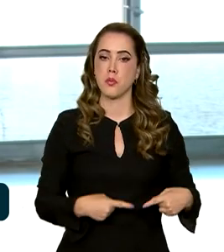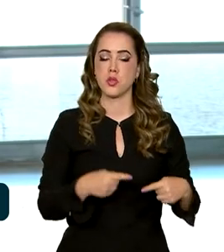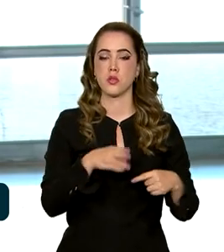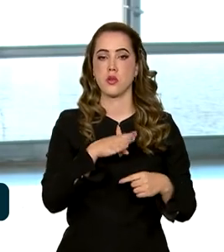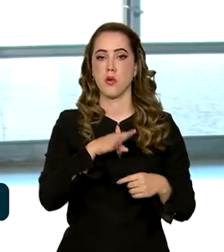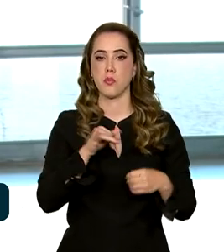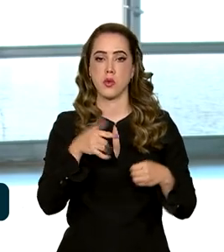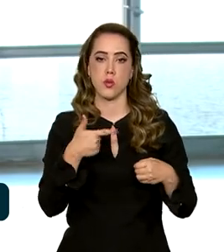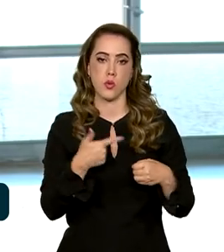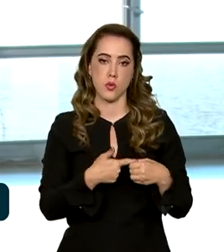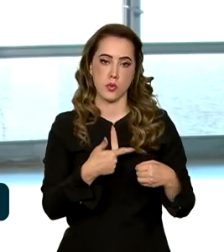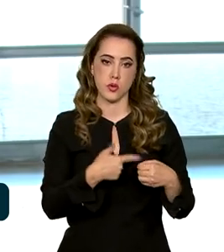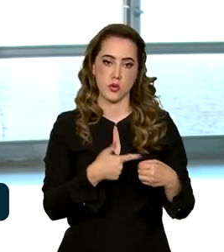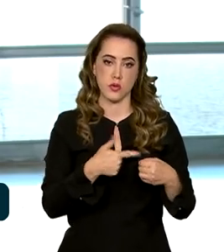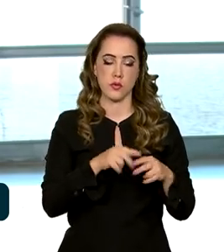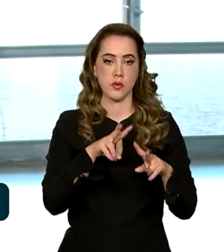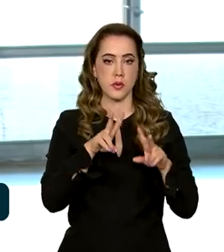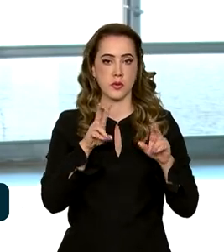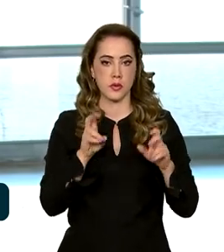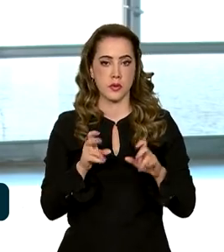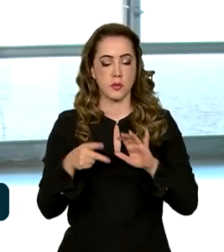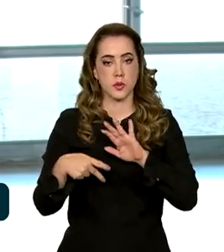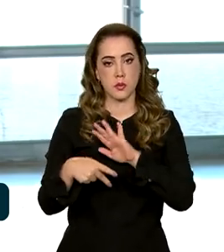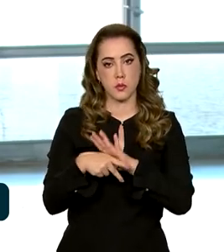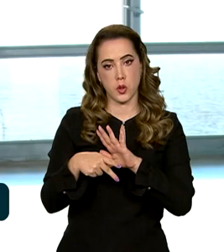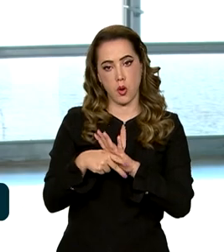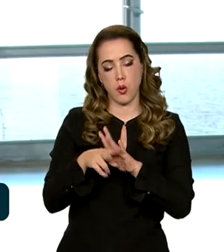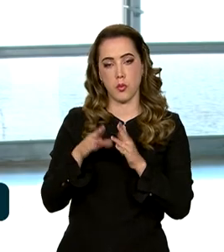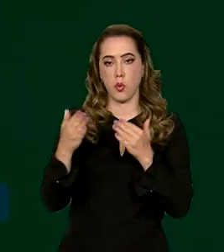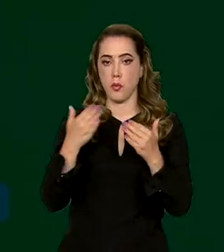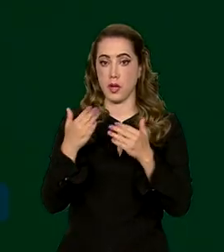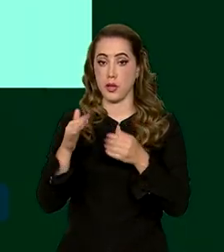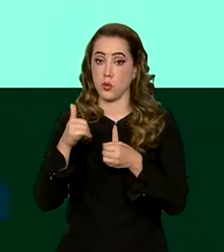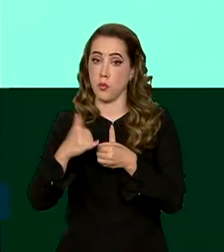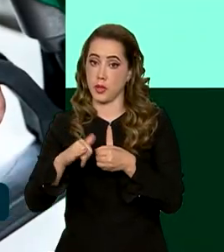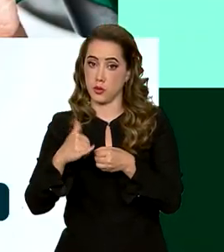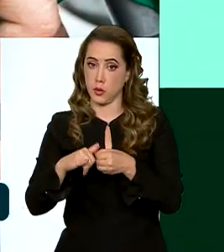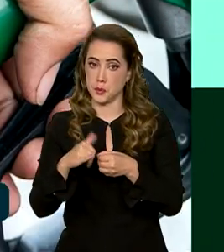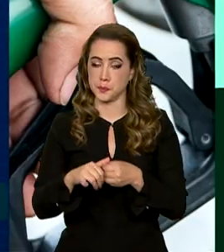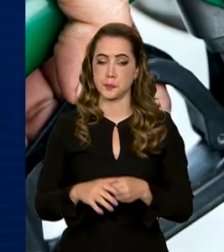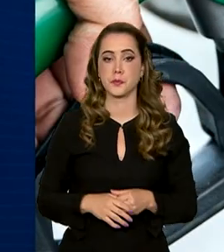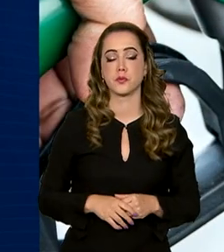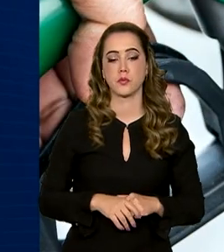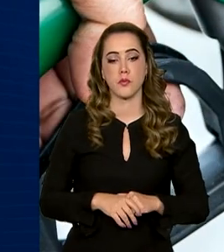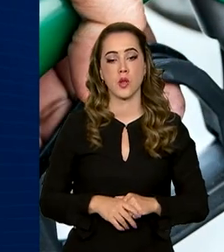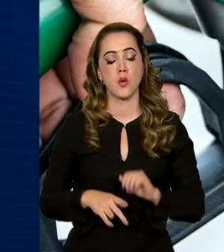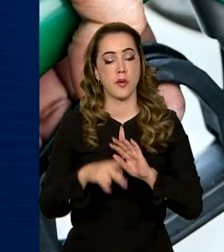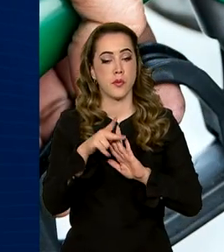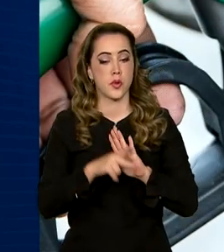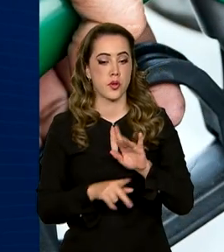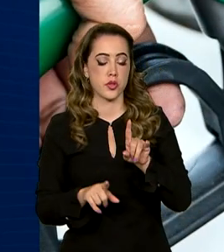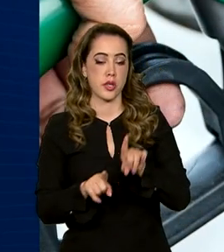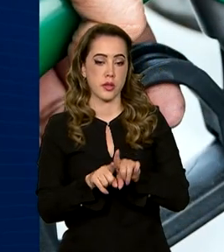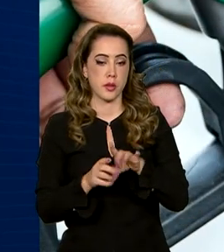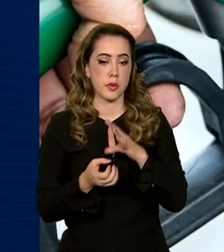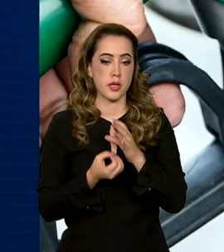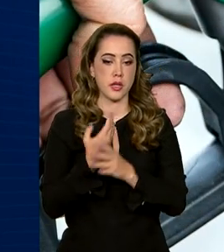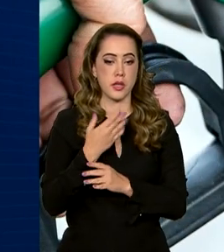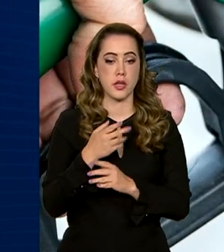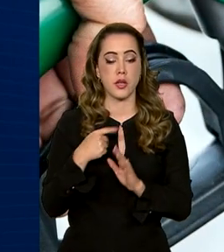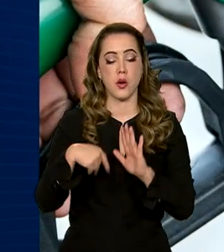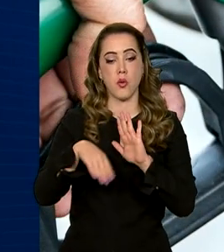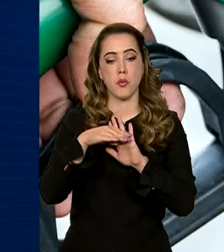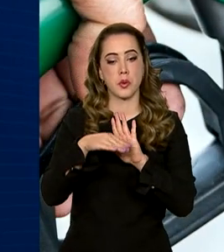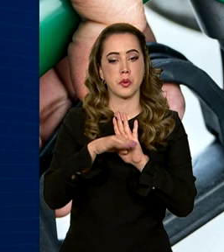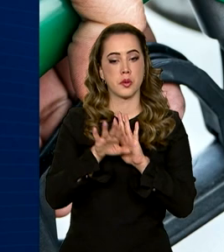biocombustíveis em relação aos combustíveis fósseis. O projeto cria também o Programa Nacional do